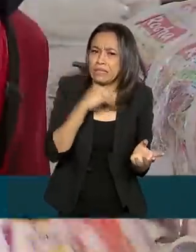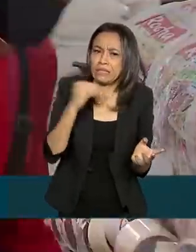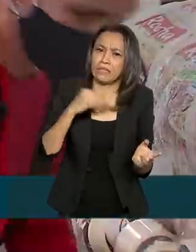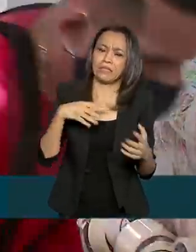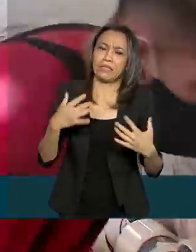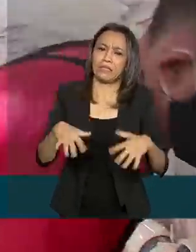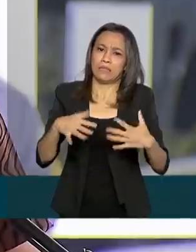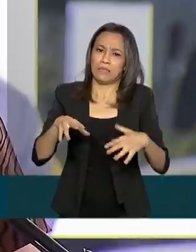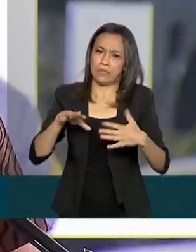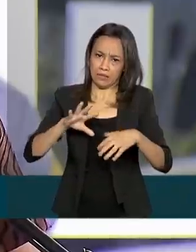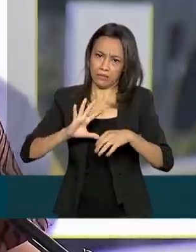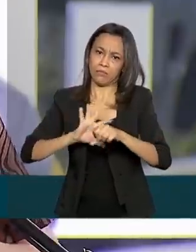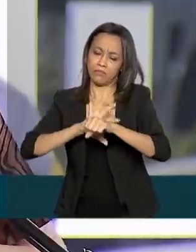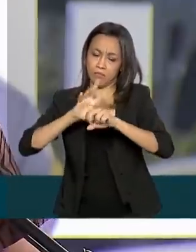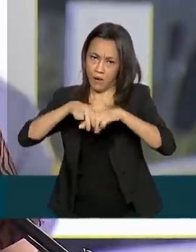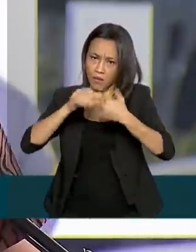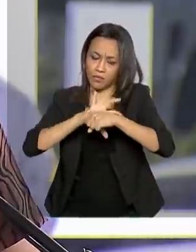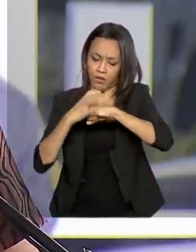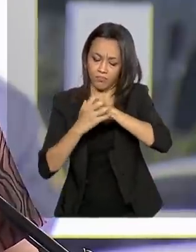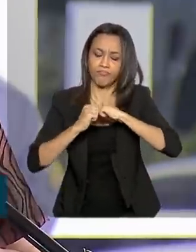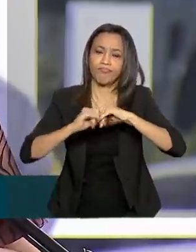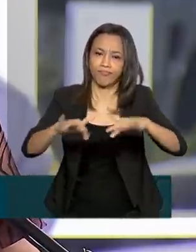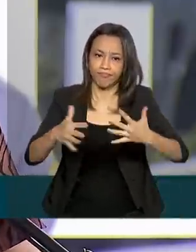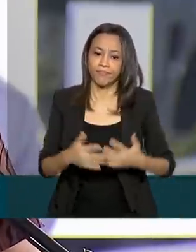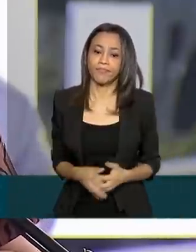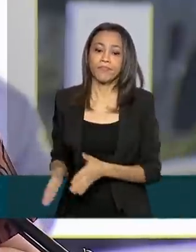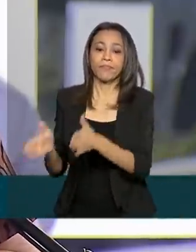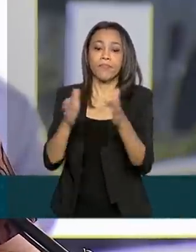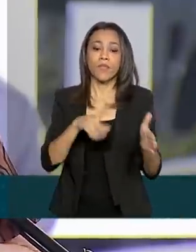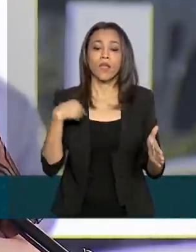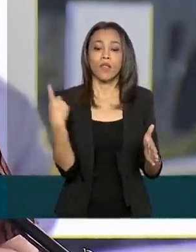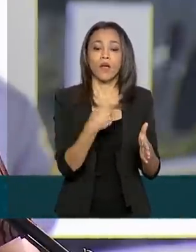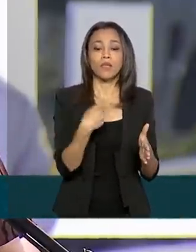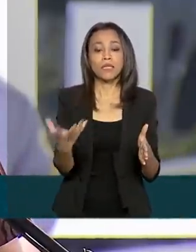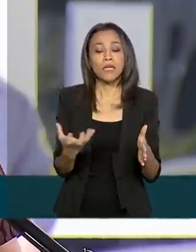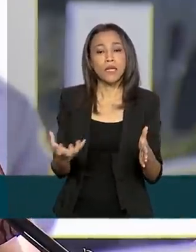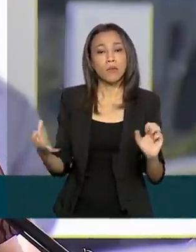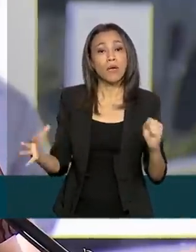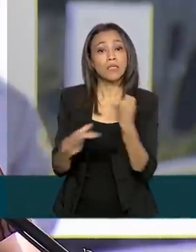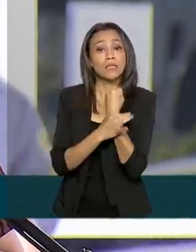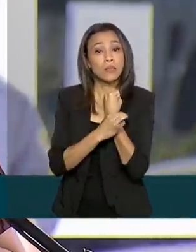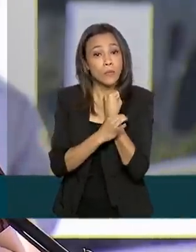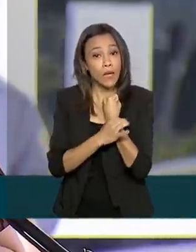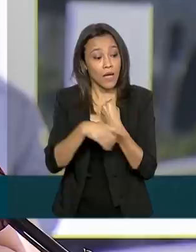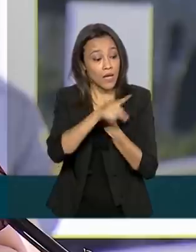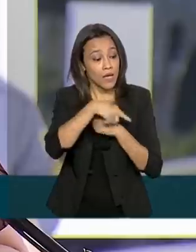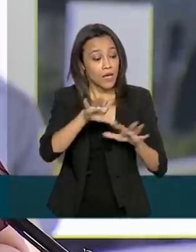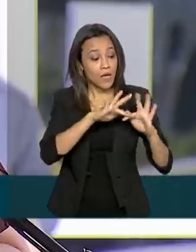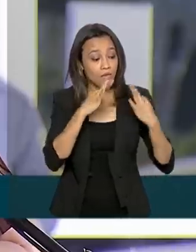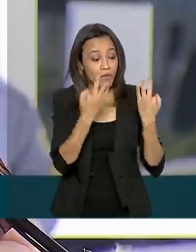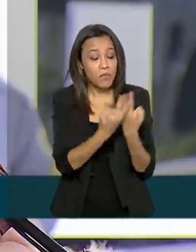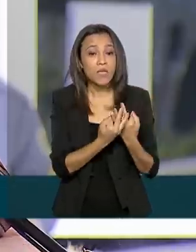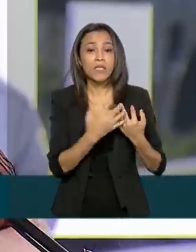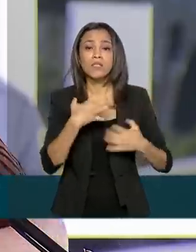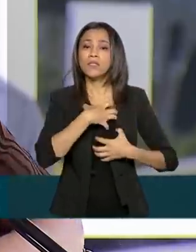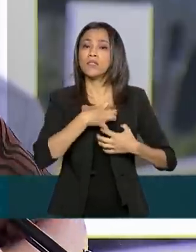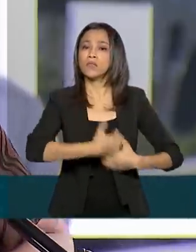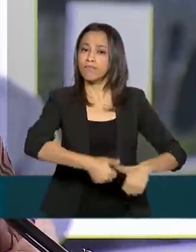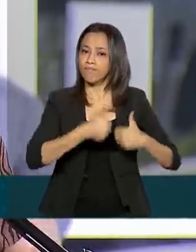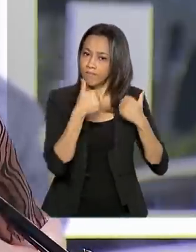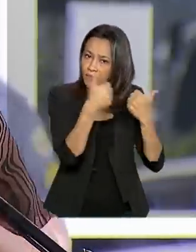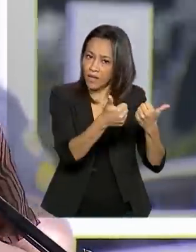Covid-19. Nós queremos garantir que os parentes estejam de uma certa forma confortáveis em suas comunidades,